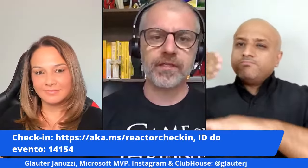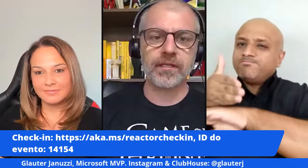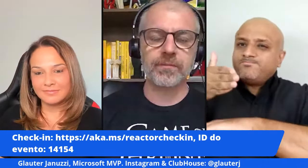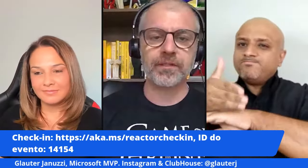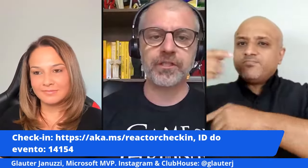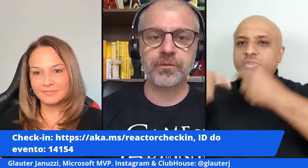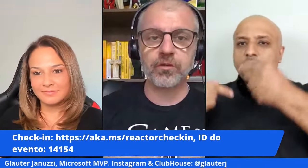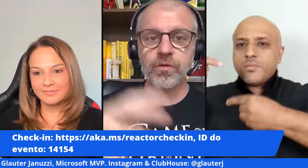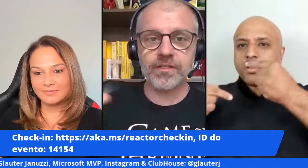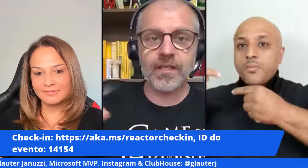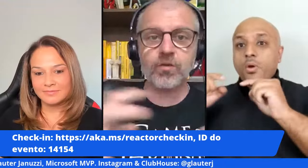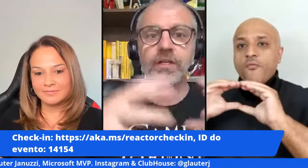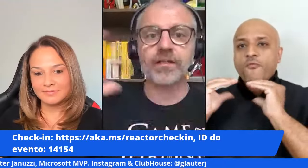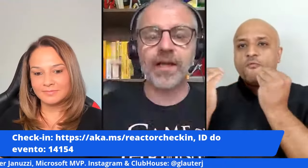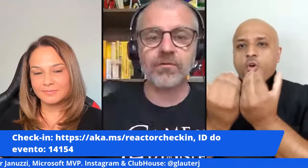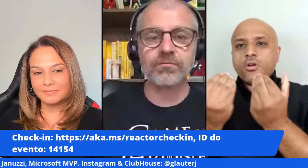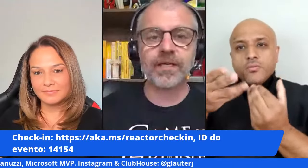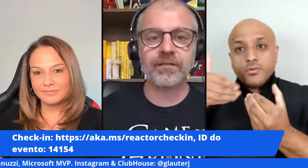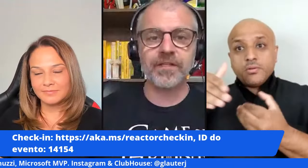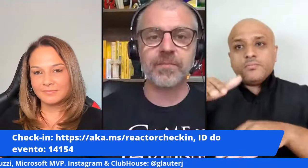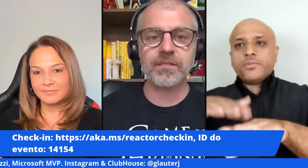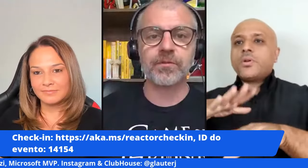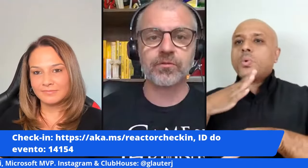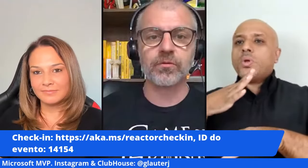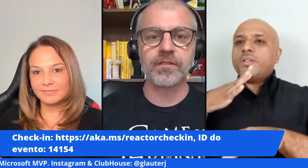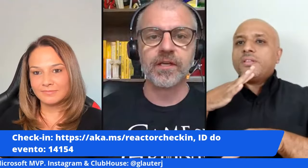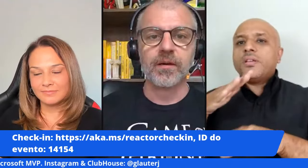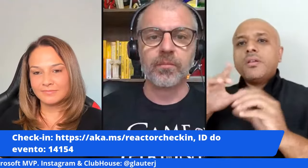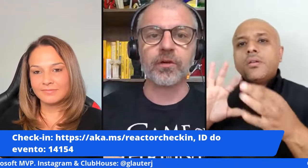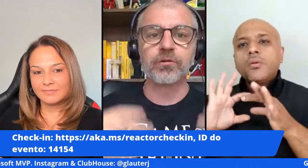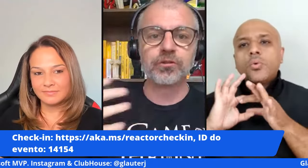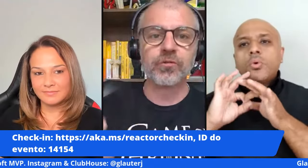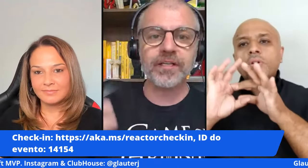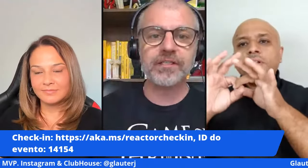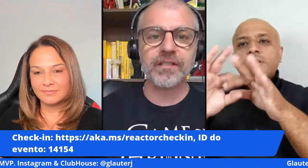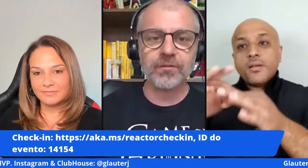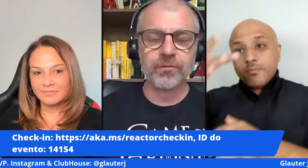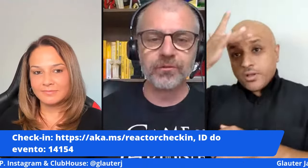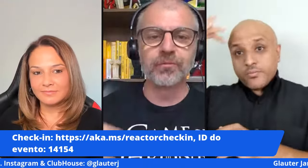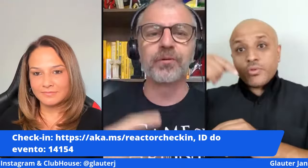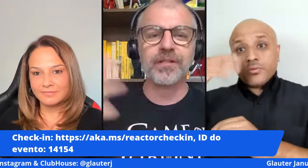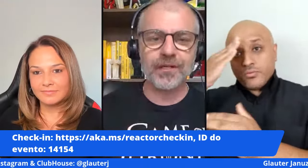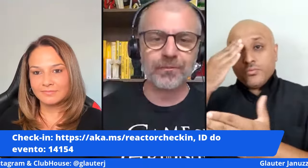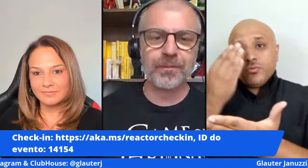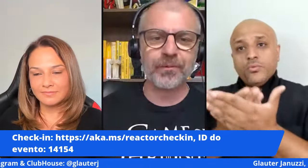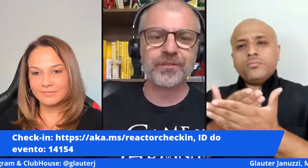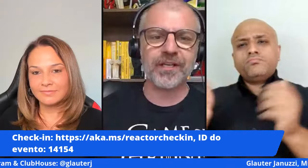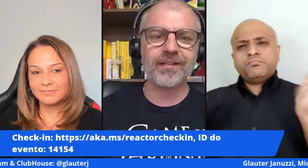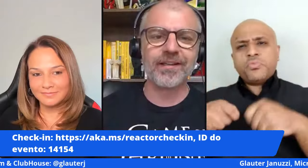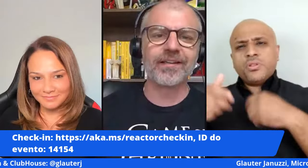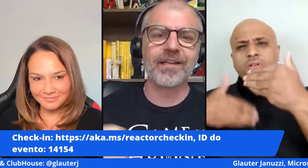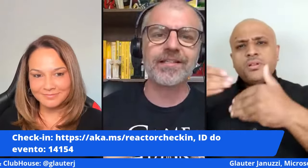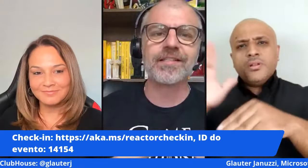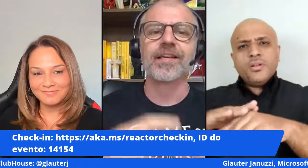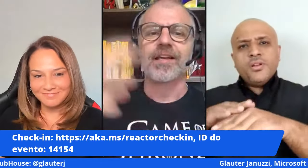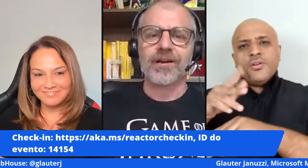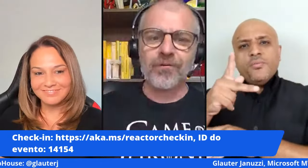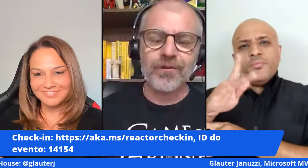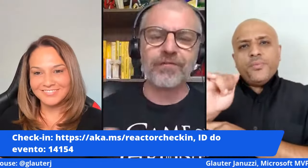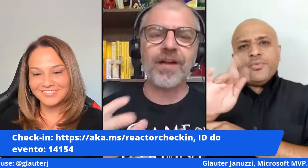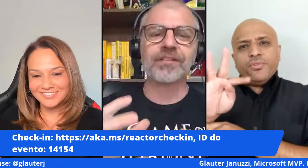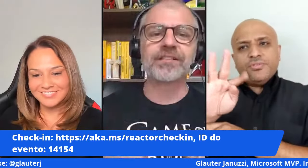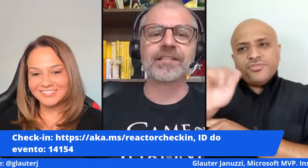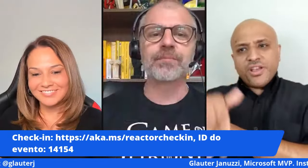fóruns como esse aqui pra gente poder conhecer e conectar com cada vez mais pessoas porque continua acreditando muito no poder do People Chain que é esse